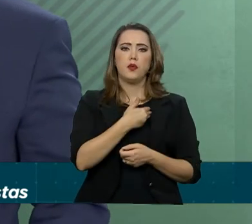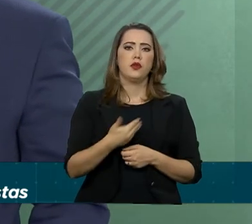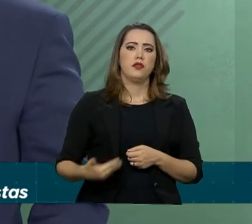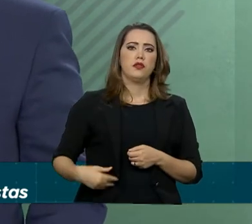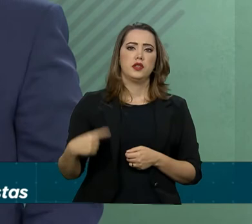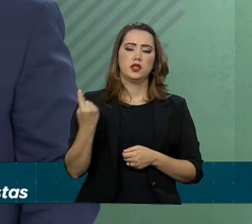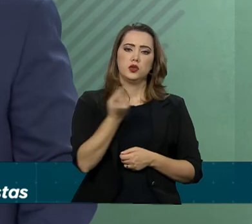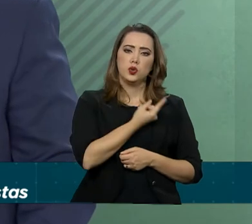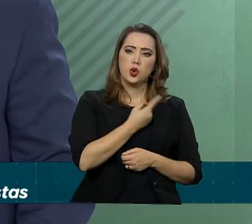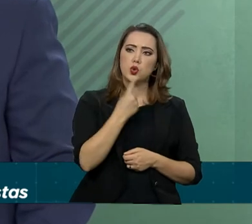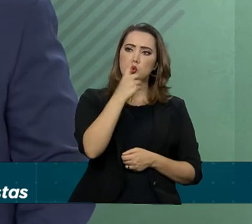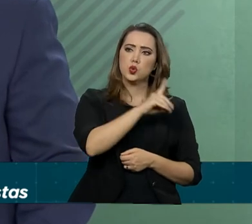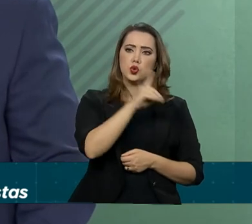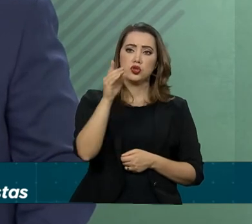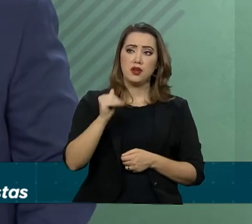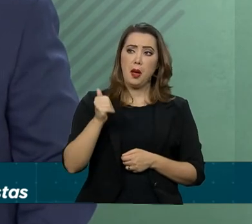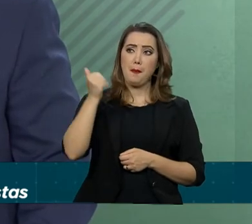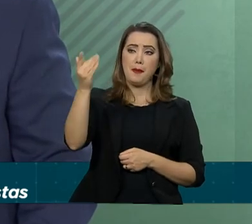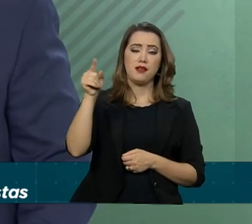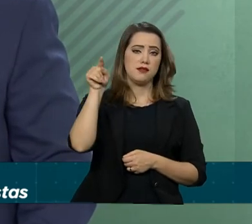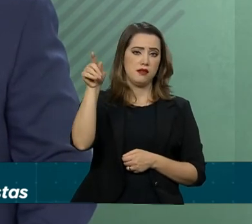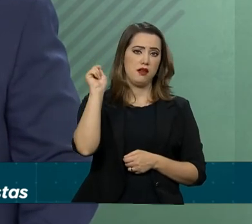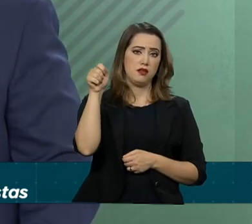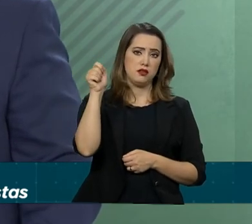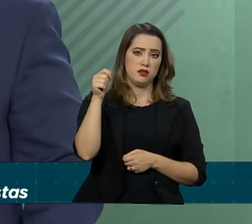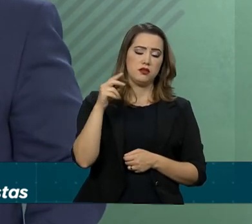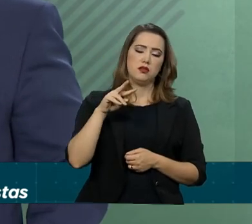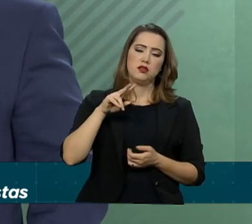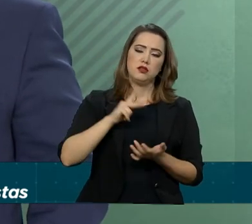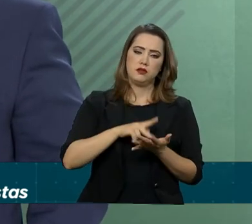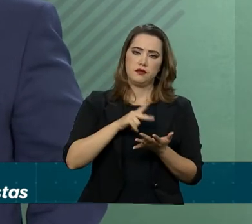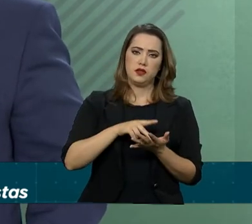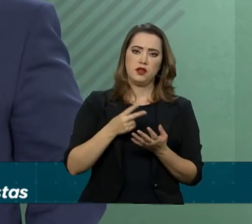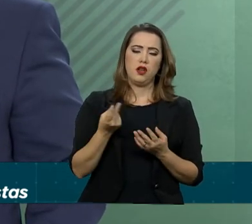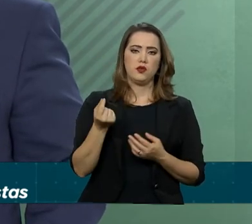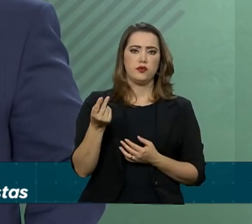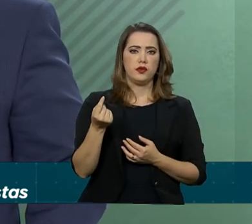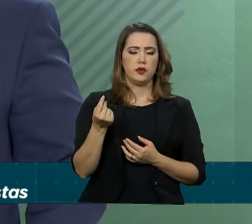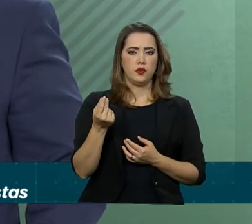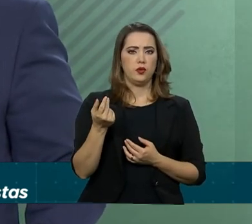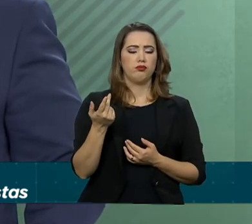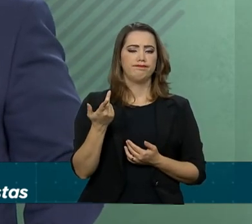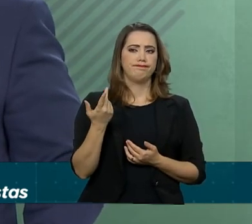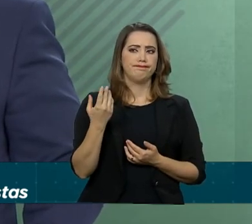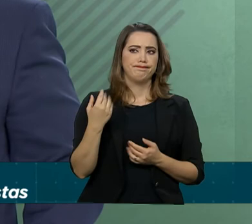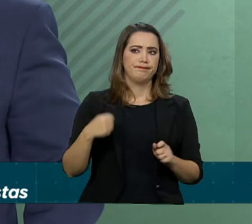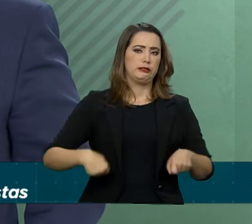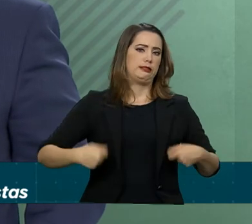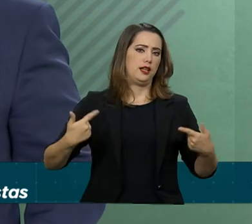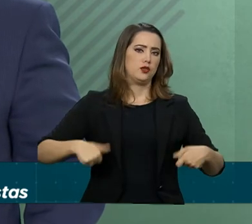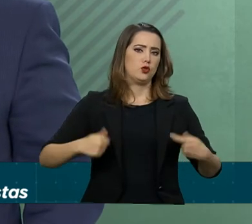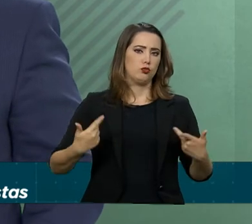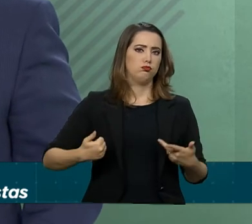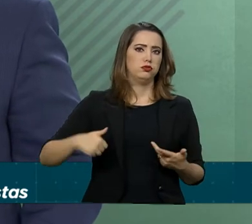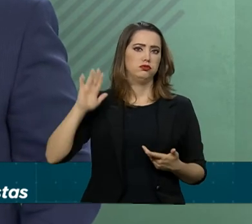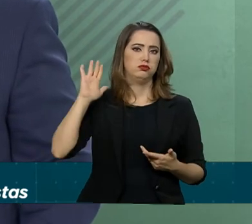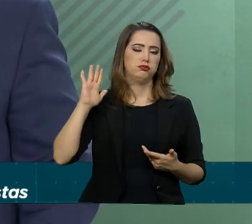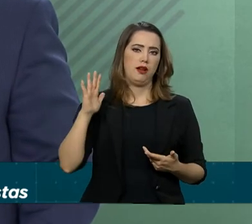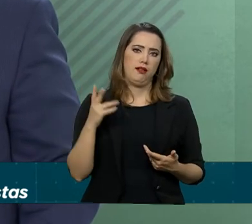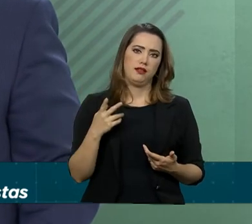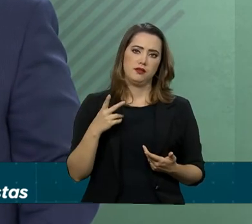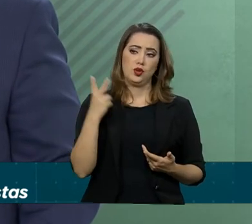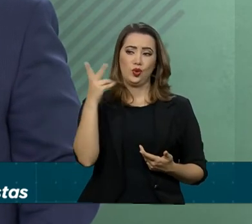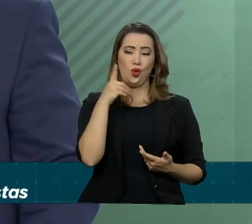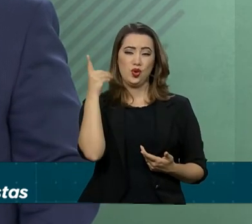mantermos um dia a mais lá na Argentina, por certo, iria trazer um gasto maior ainda para